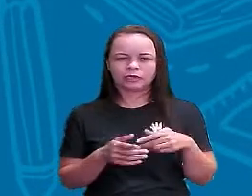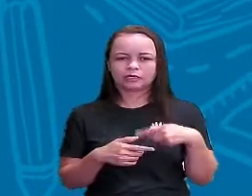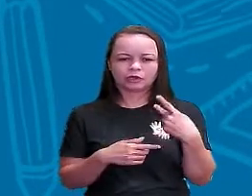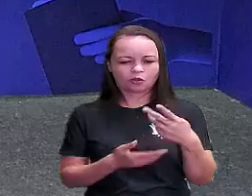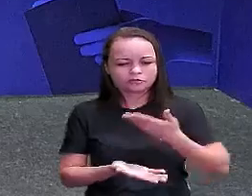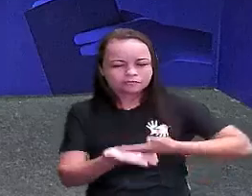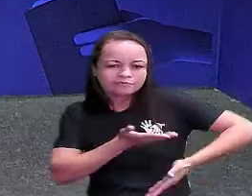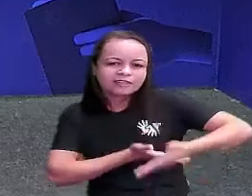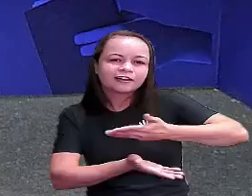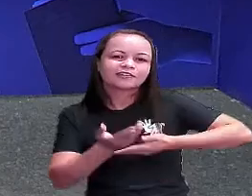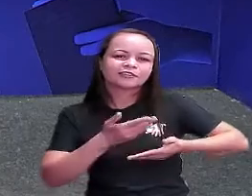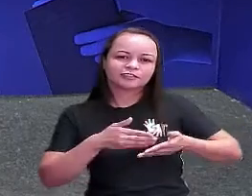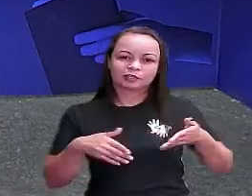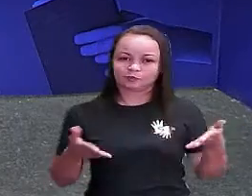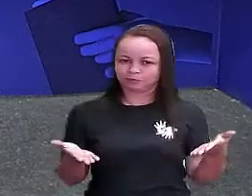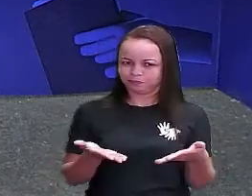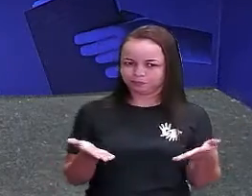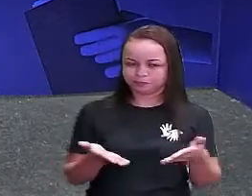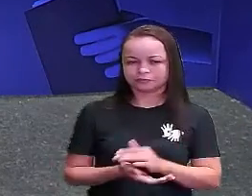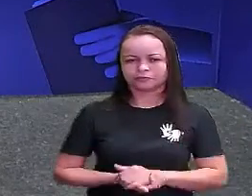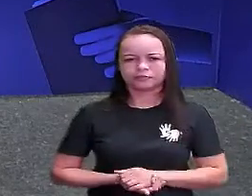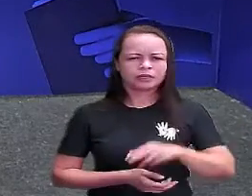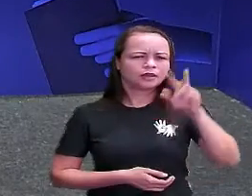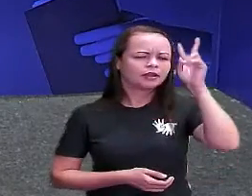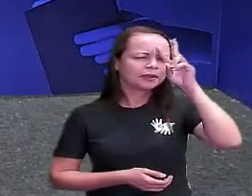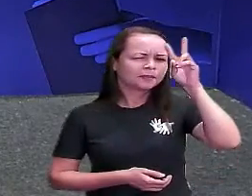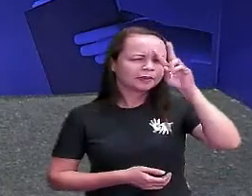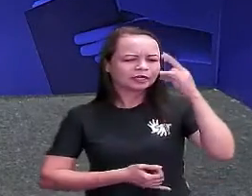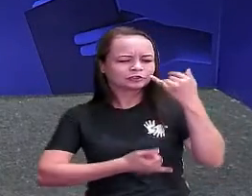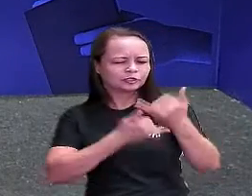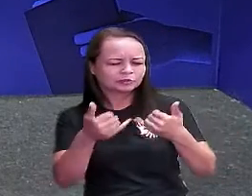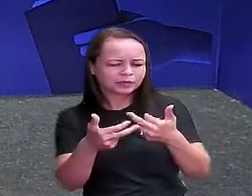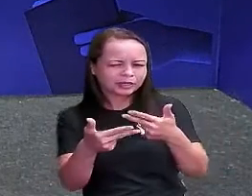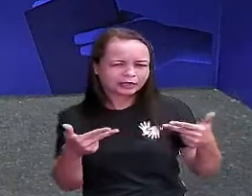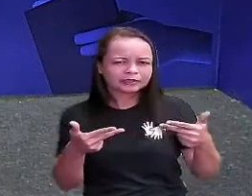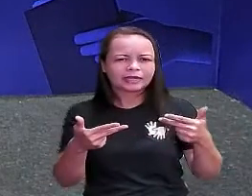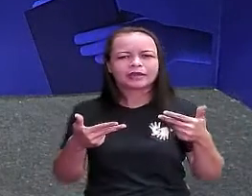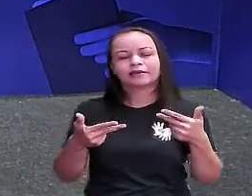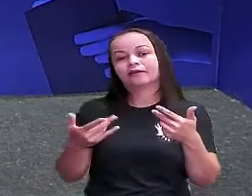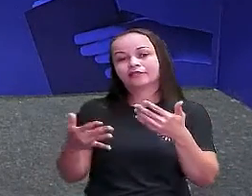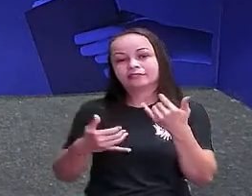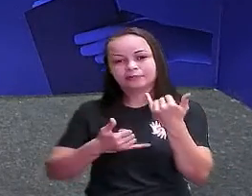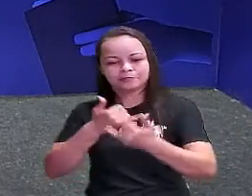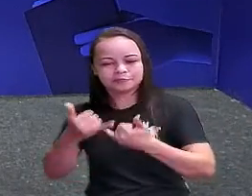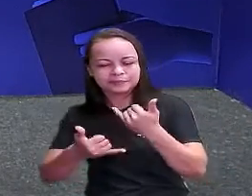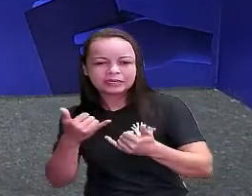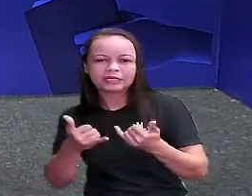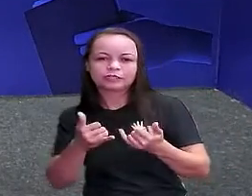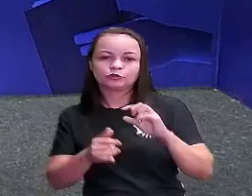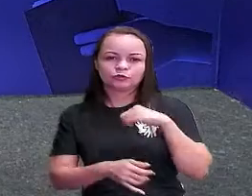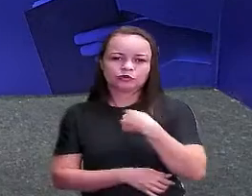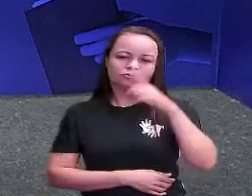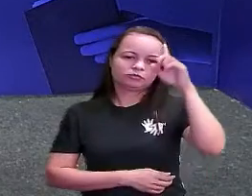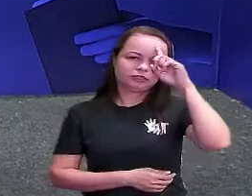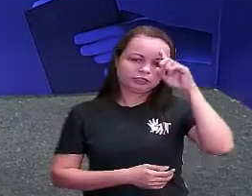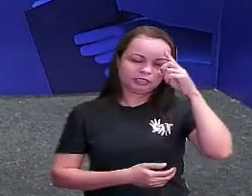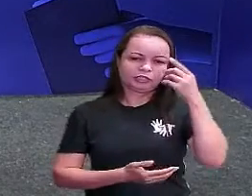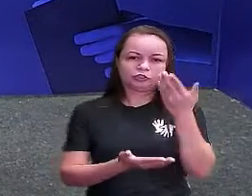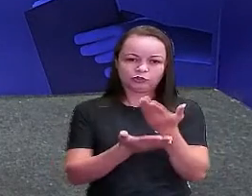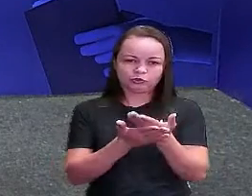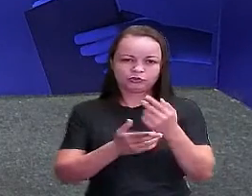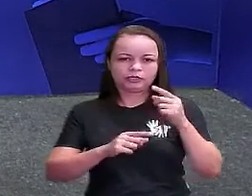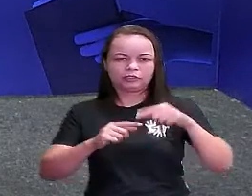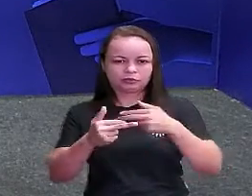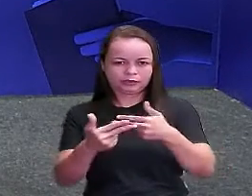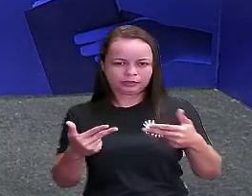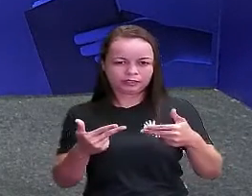interação De hoje Lembrando Sobre algumas Brincadeiras E brinquedos Do nosso dia a dia E estudando Os materiais E os recursos